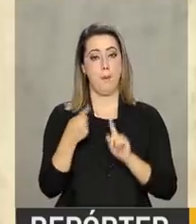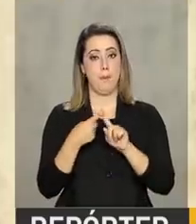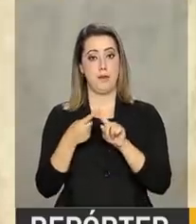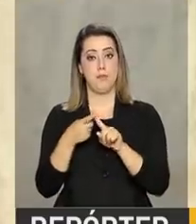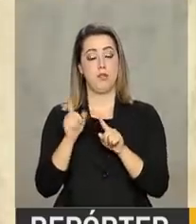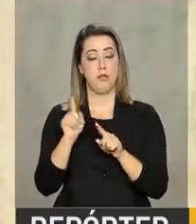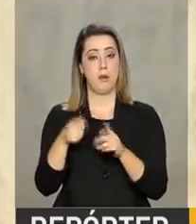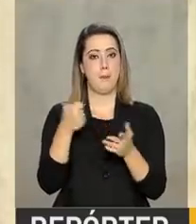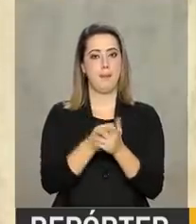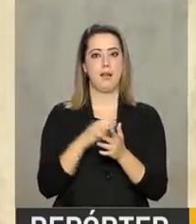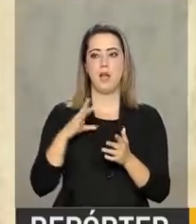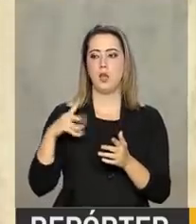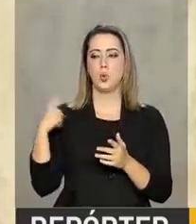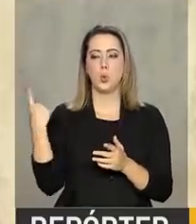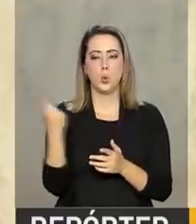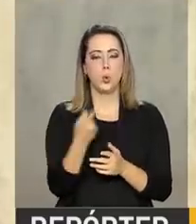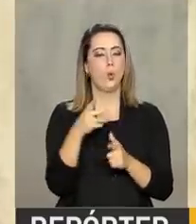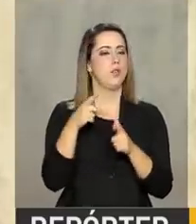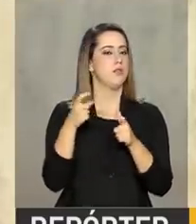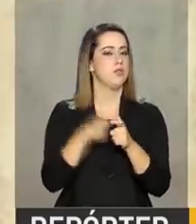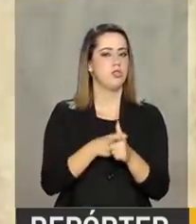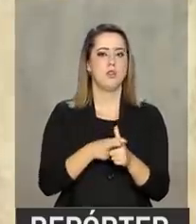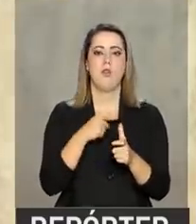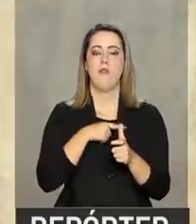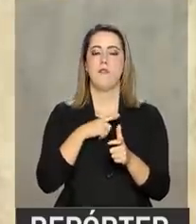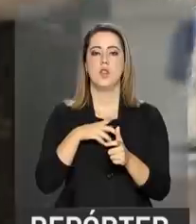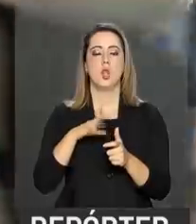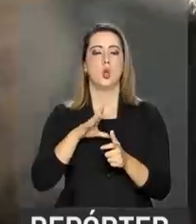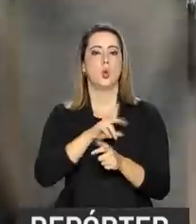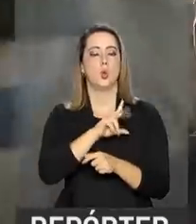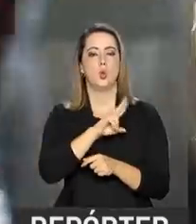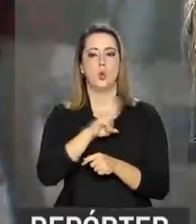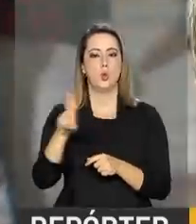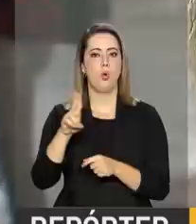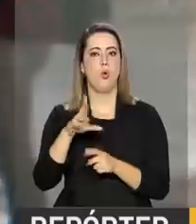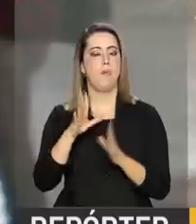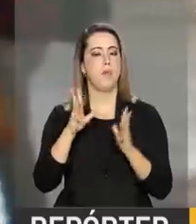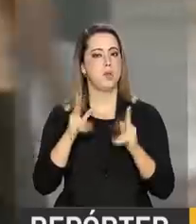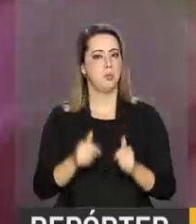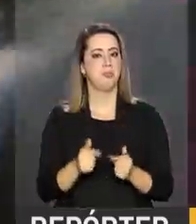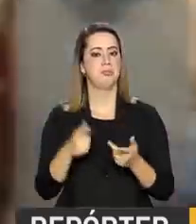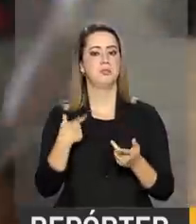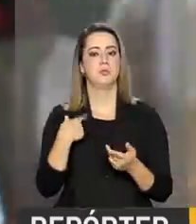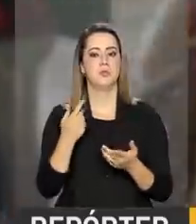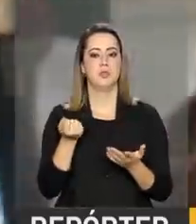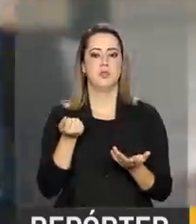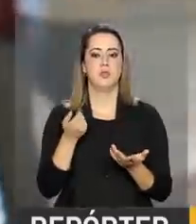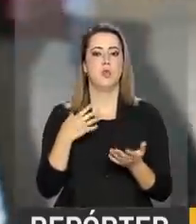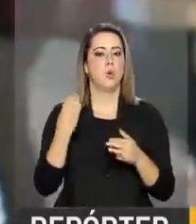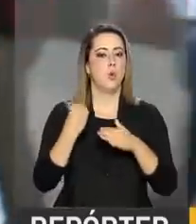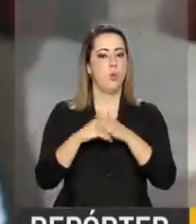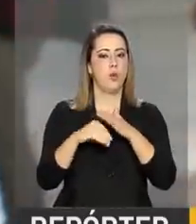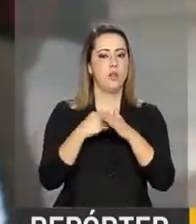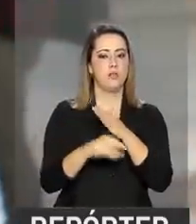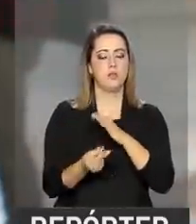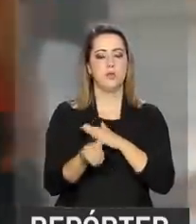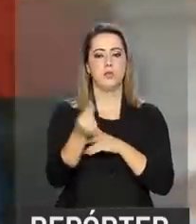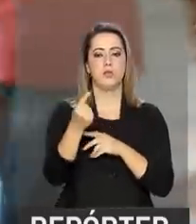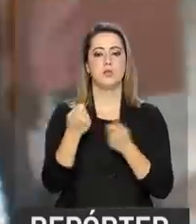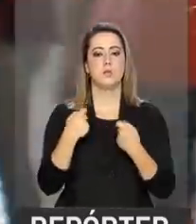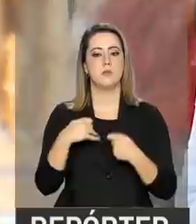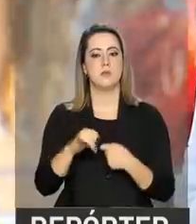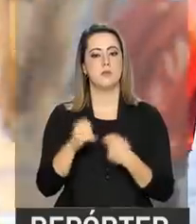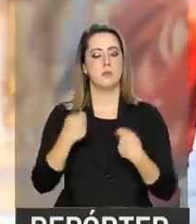fazer é pagar tudo o que eu devo, né? Tudo, tudo, limpar meu nome. Como eu não tenho dívida para pagar, eu ia guardar esse dinheiro para alguma